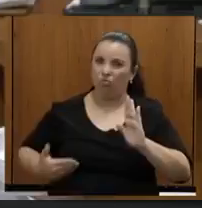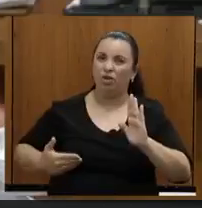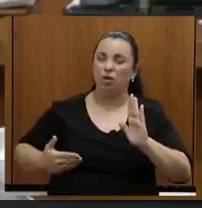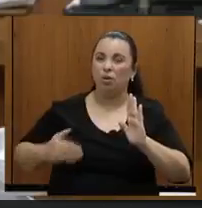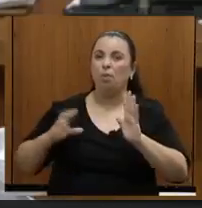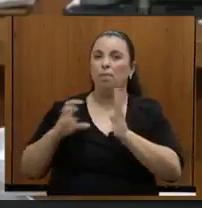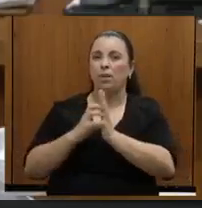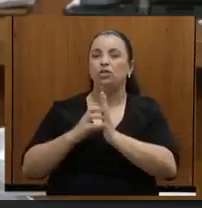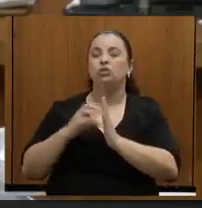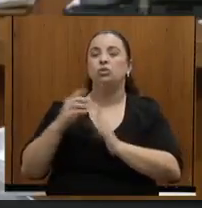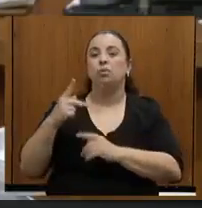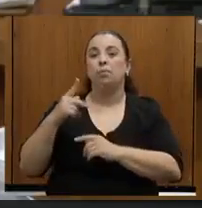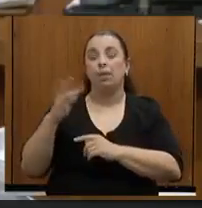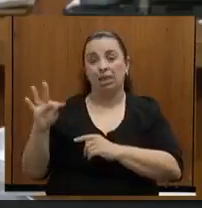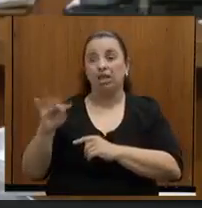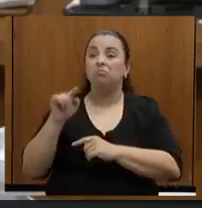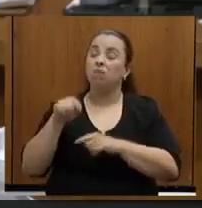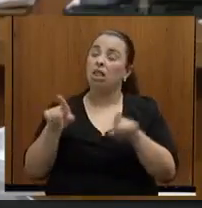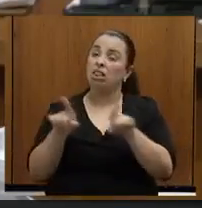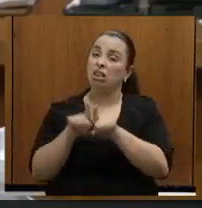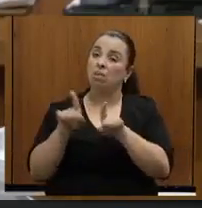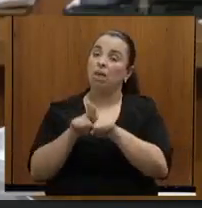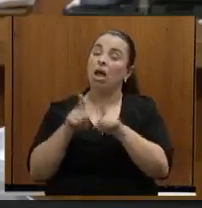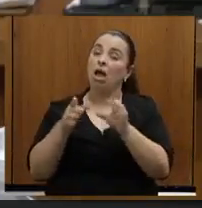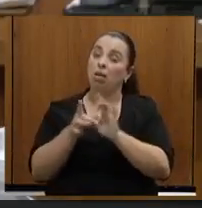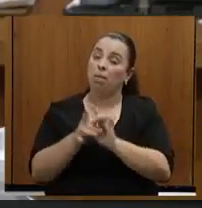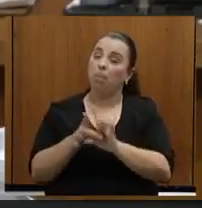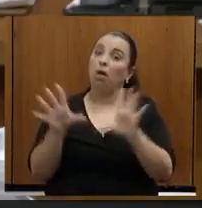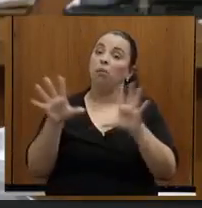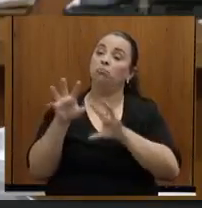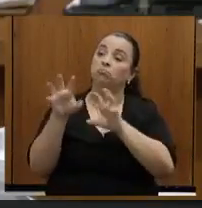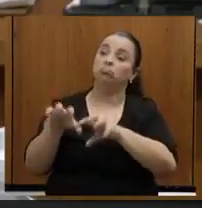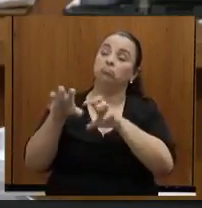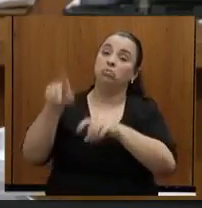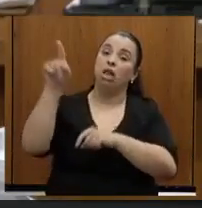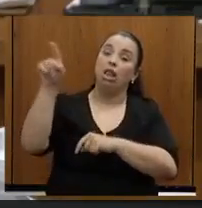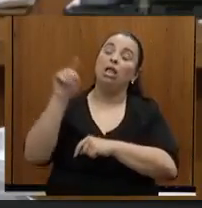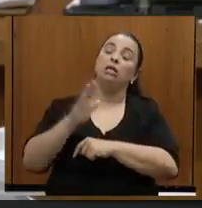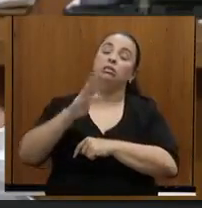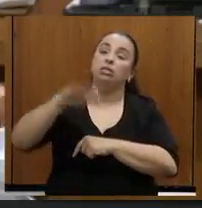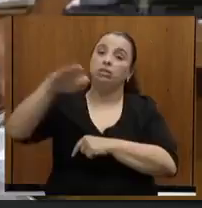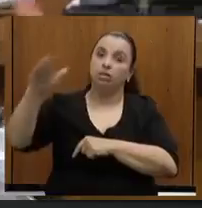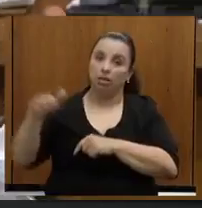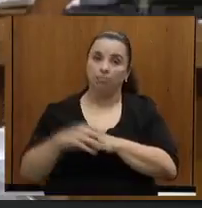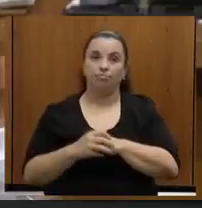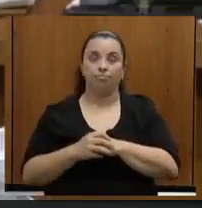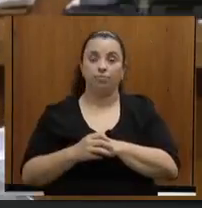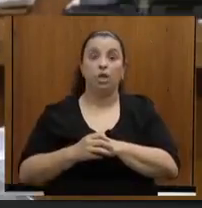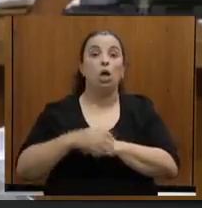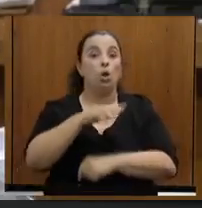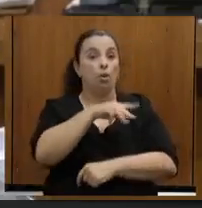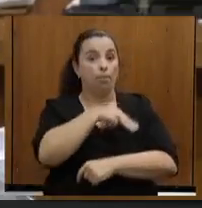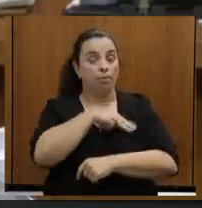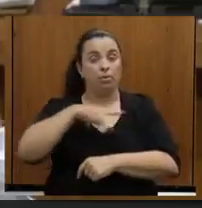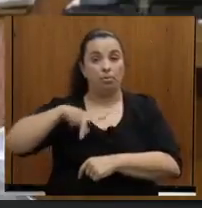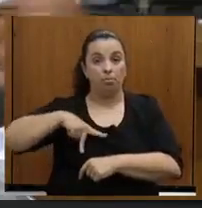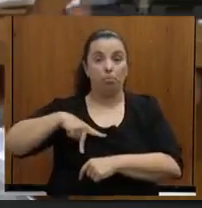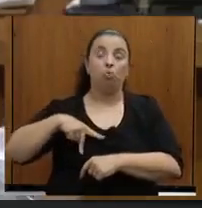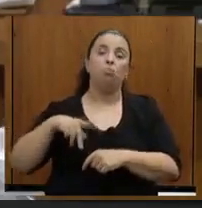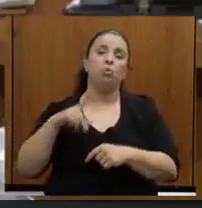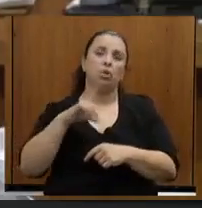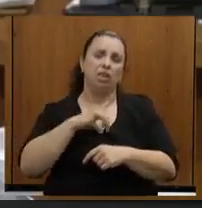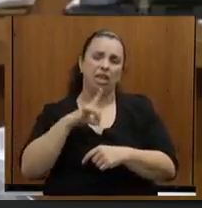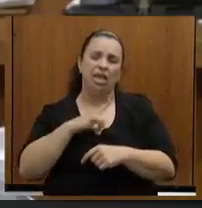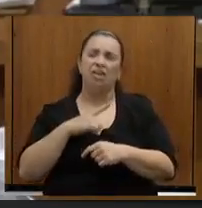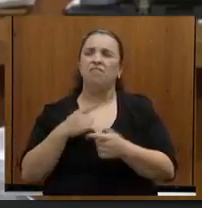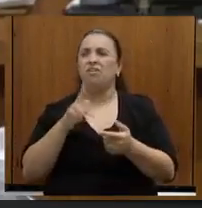aconteceu. E com o Ministério Público, e devido a demandas várias, de vários órgãos que vieram, de